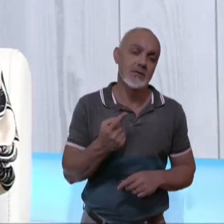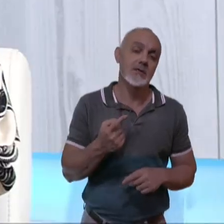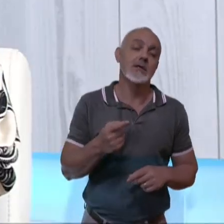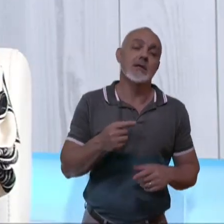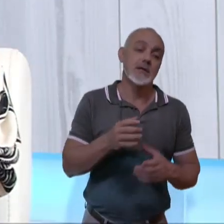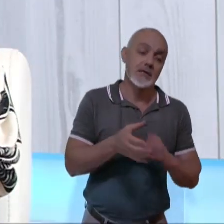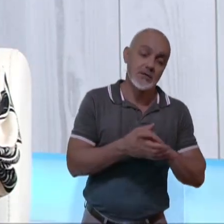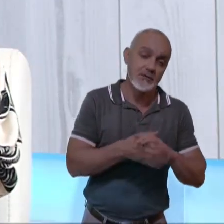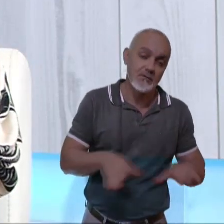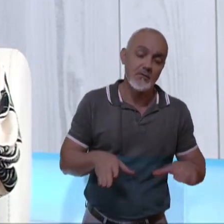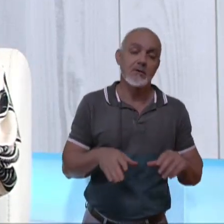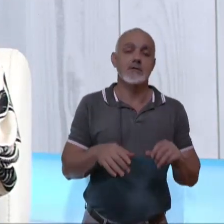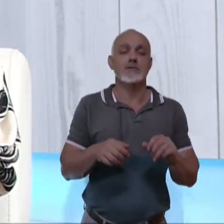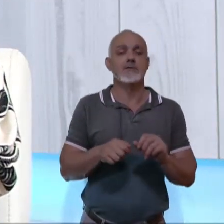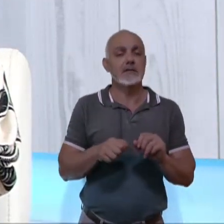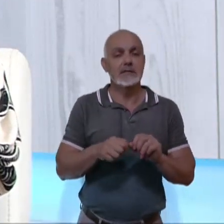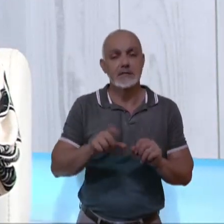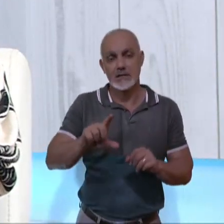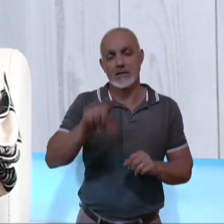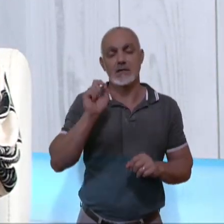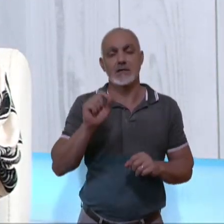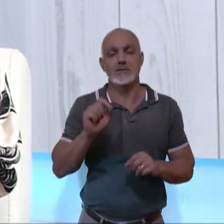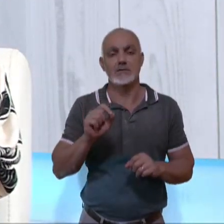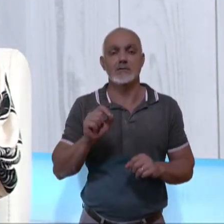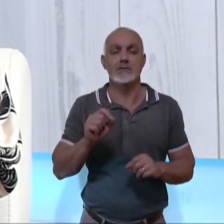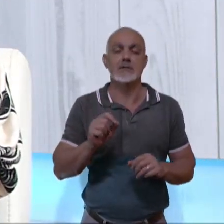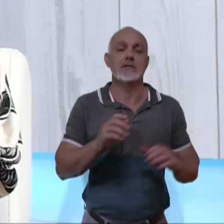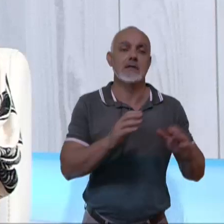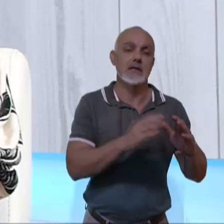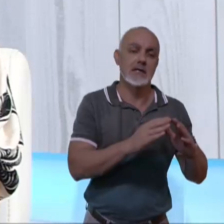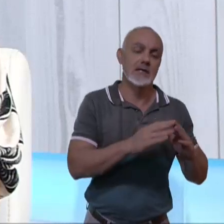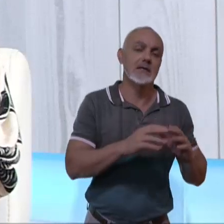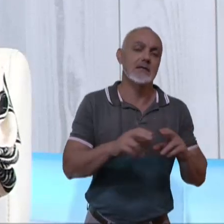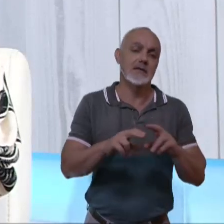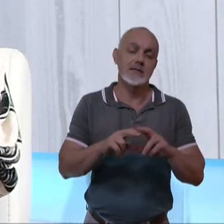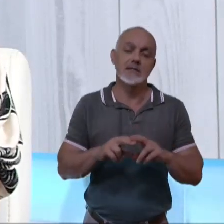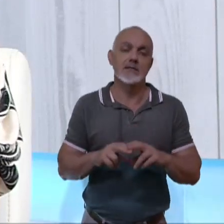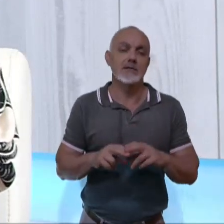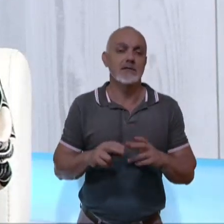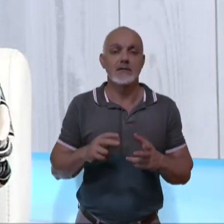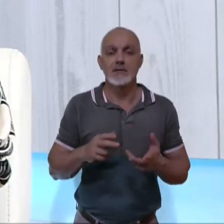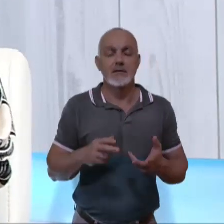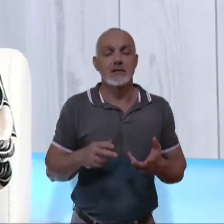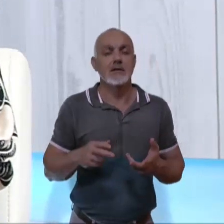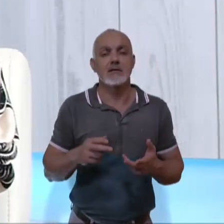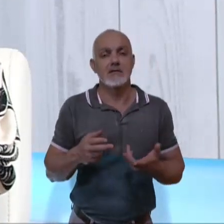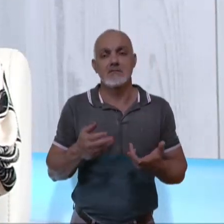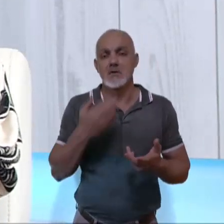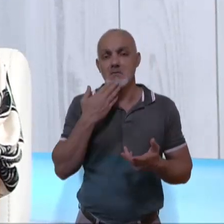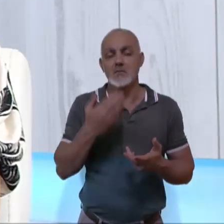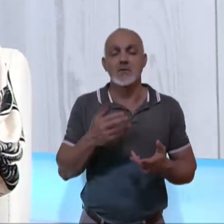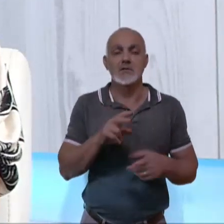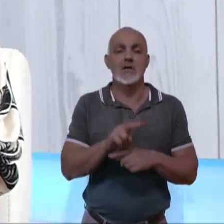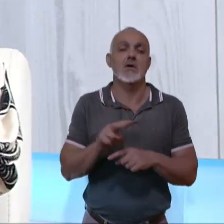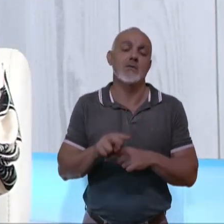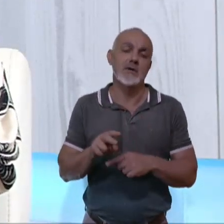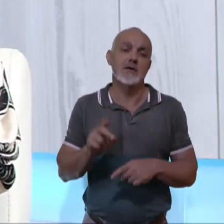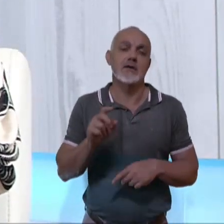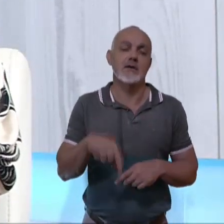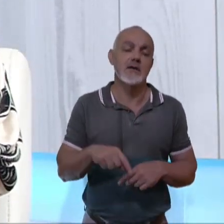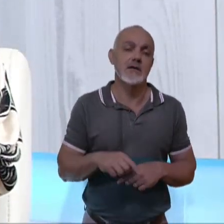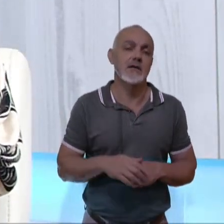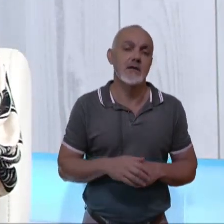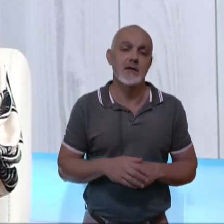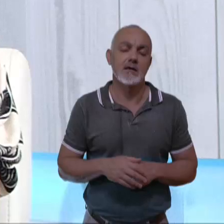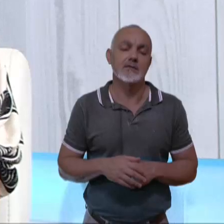separação, fazia a escolha do lar pela... Geralmente, quem requeria a guarda demonstraria